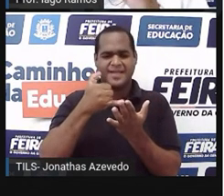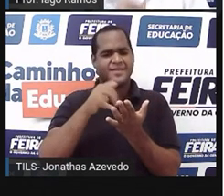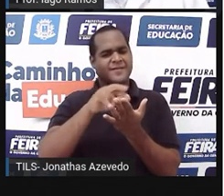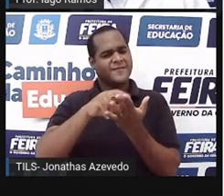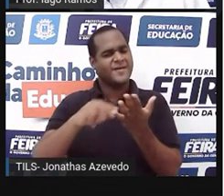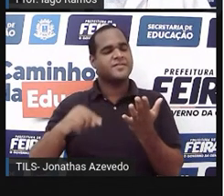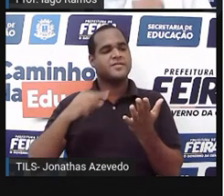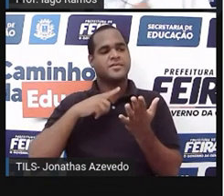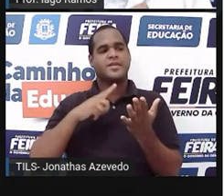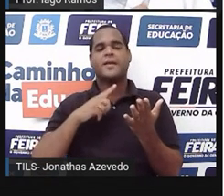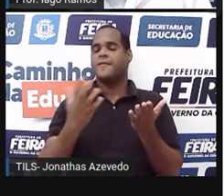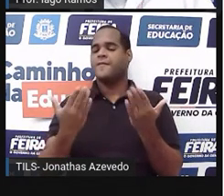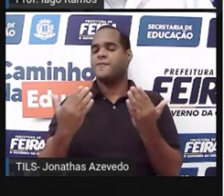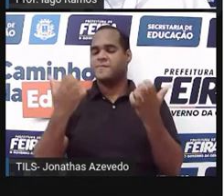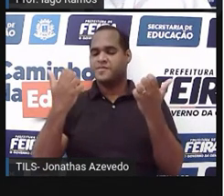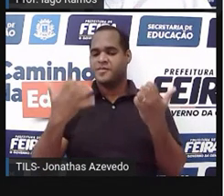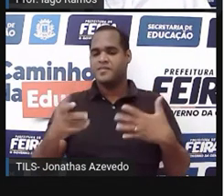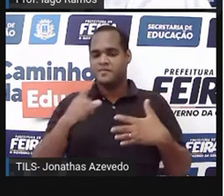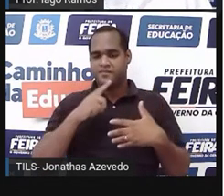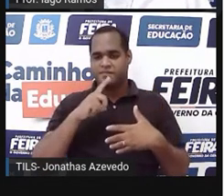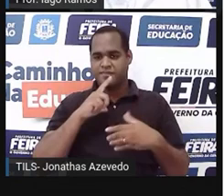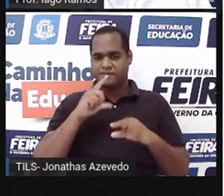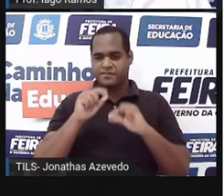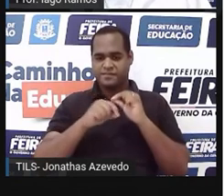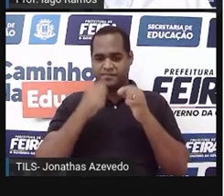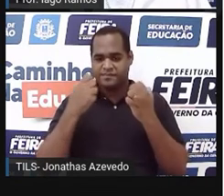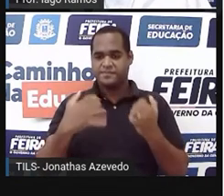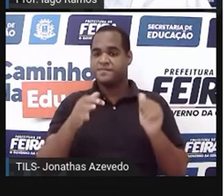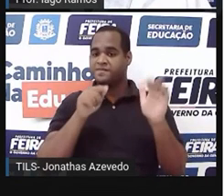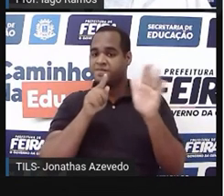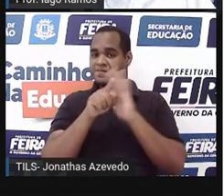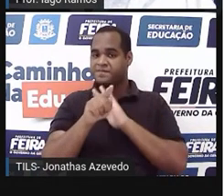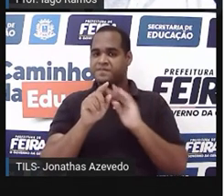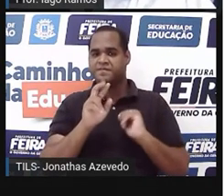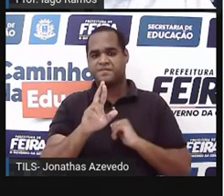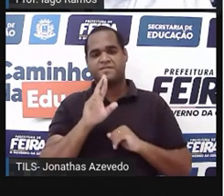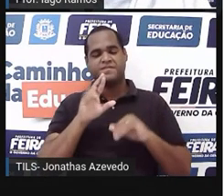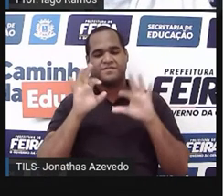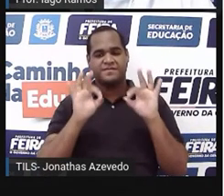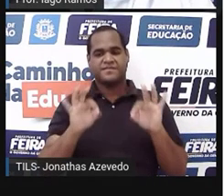vem comigo, porque a pergunta que você precisa responder é essa.